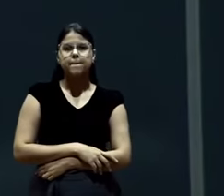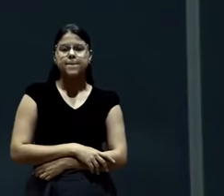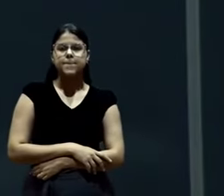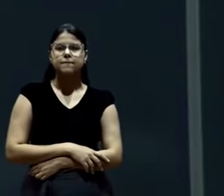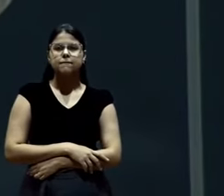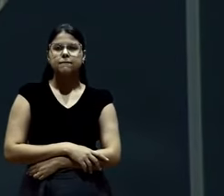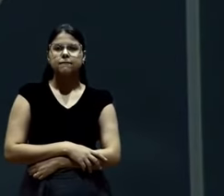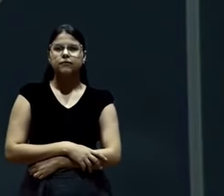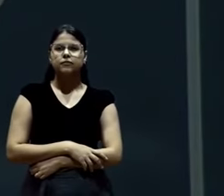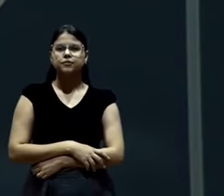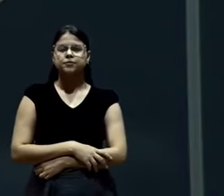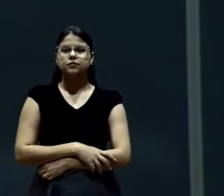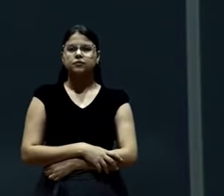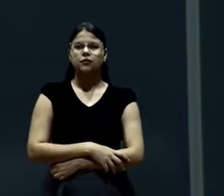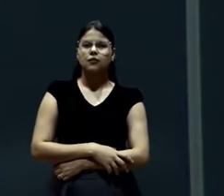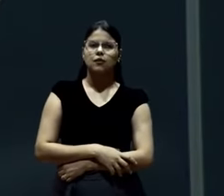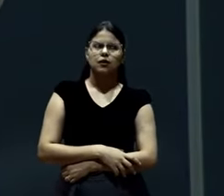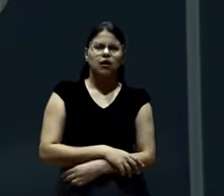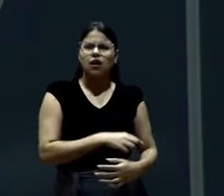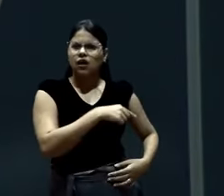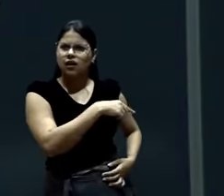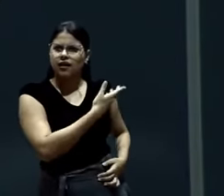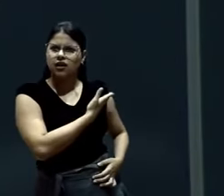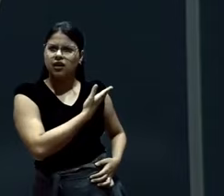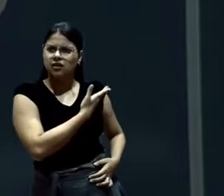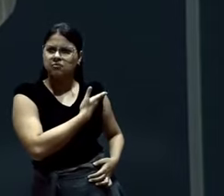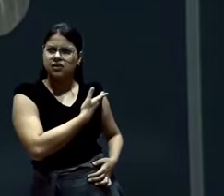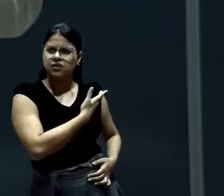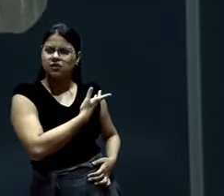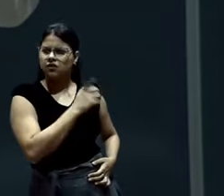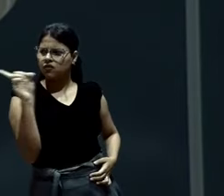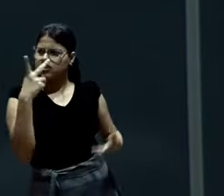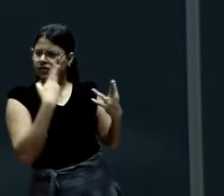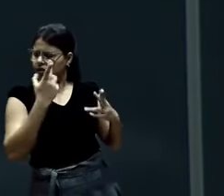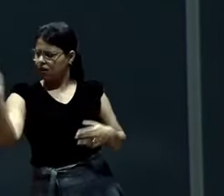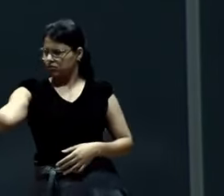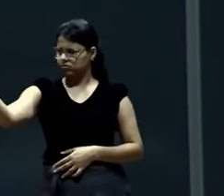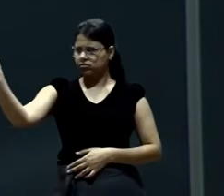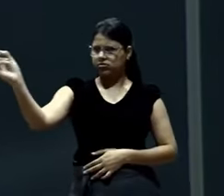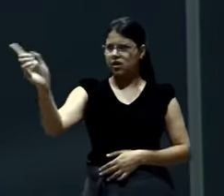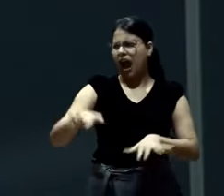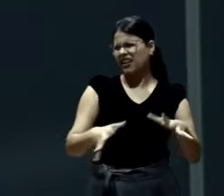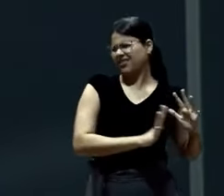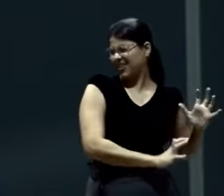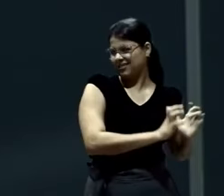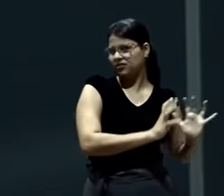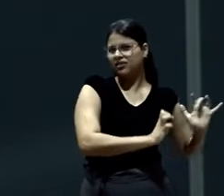Eu não permito. Que fale mal. Do meu companheiro. Porque ele é meu irmão. Eu posso ter o problema. Que for com o meu irmão.